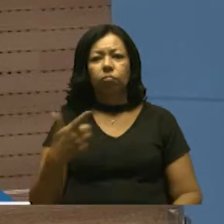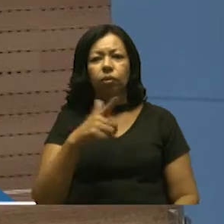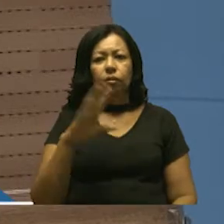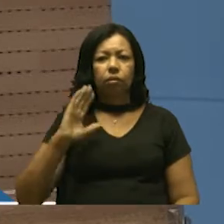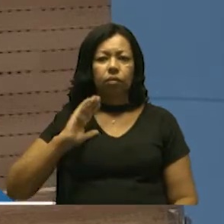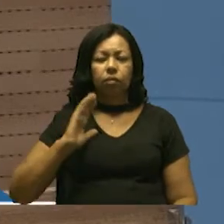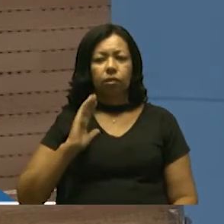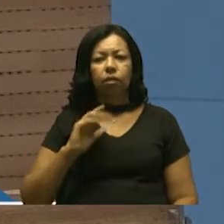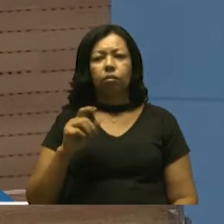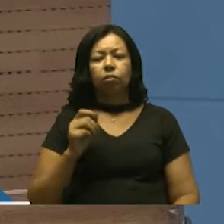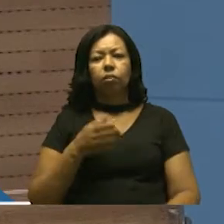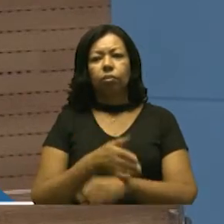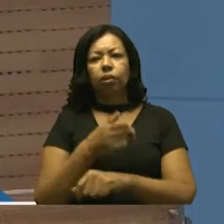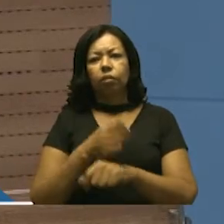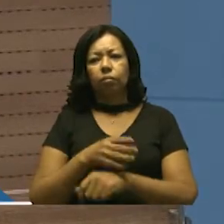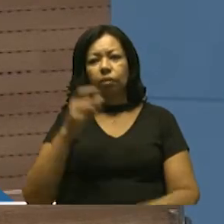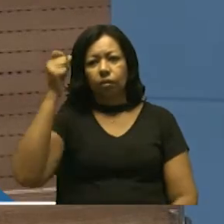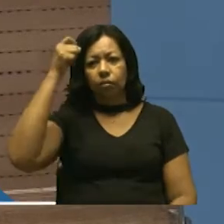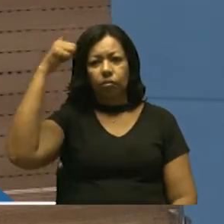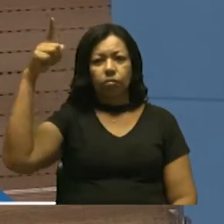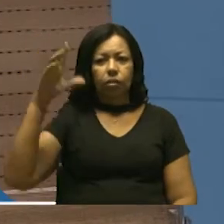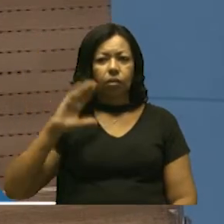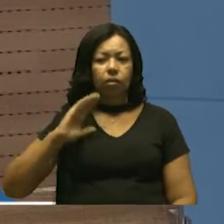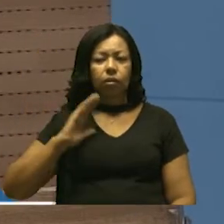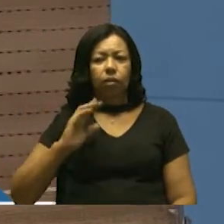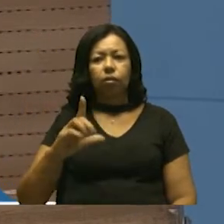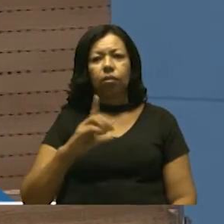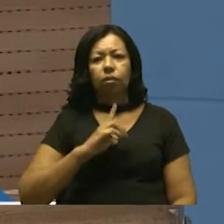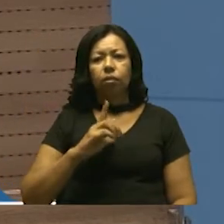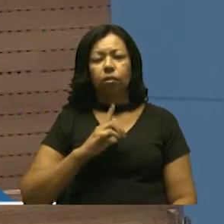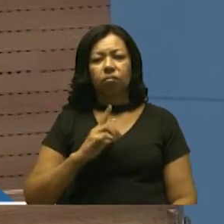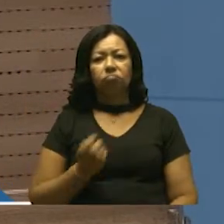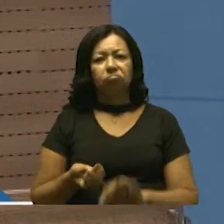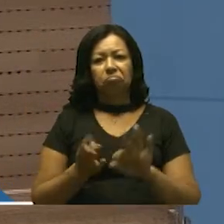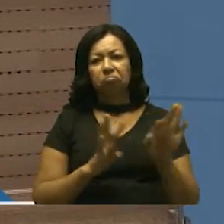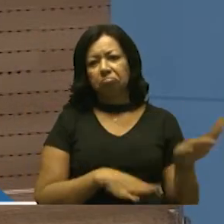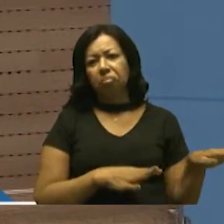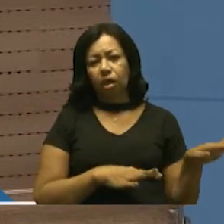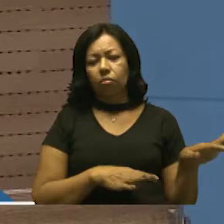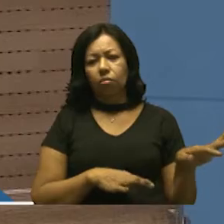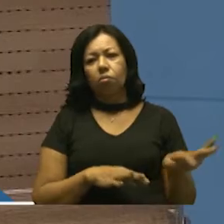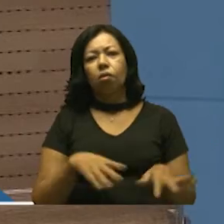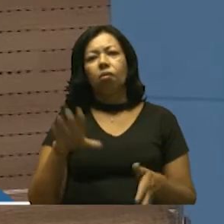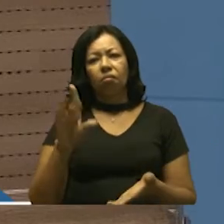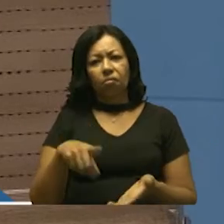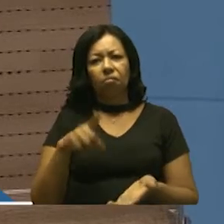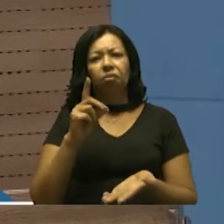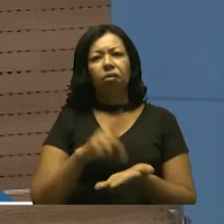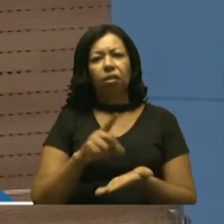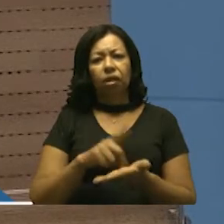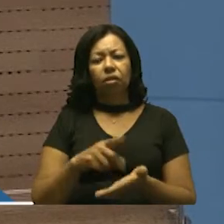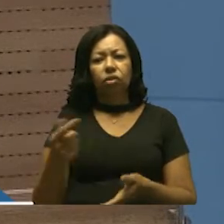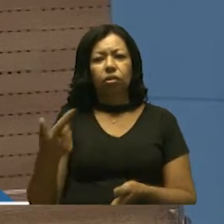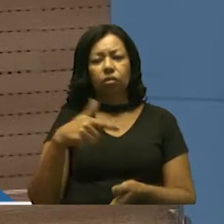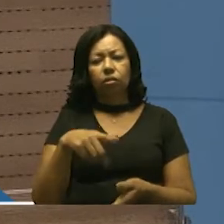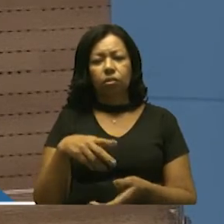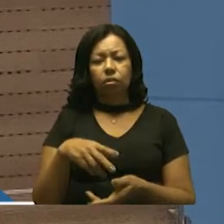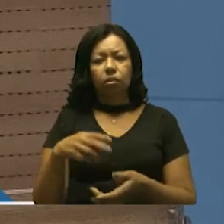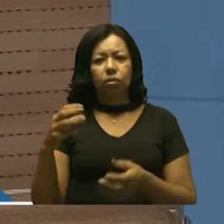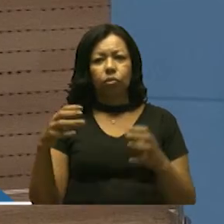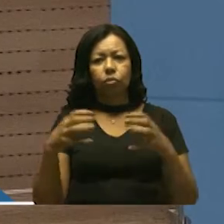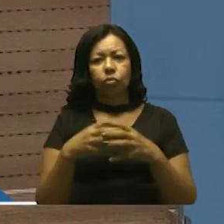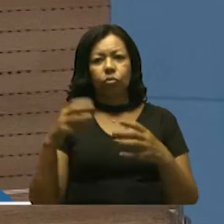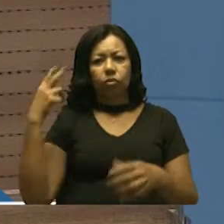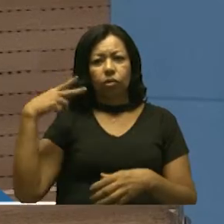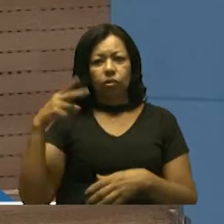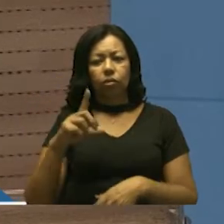Os militantes da cultura em nosso município têm sido deixados de lado. Essa é uma realidade que este parlamento tem